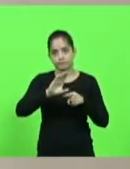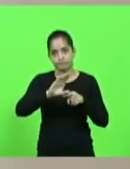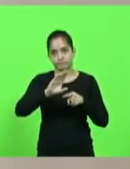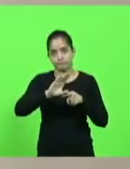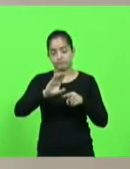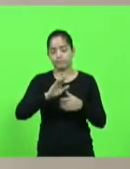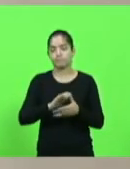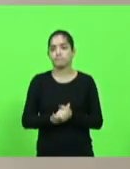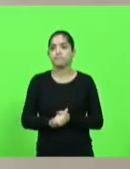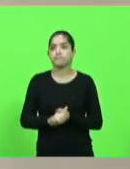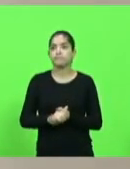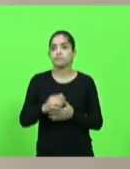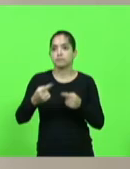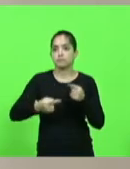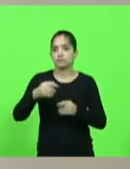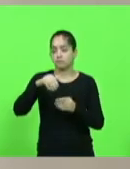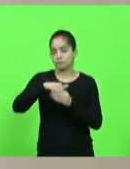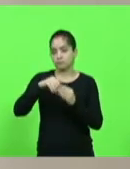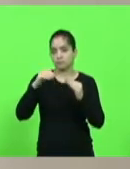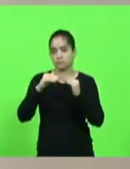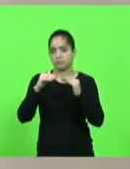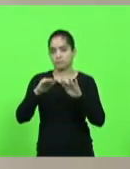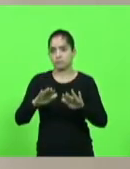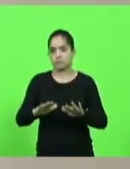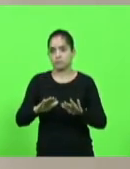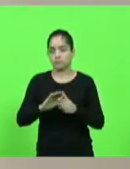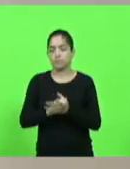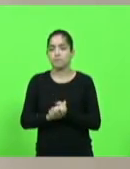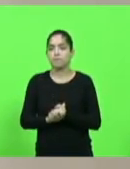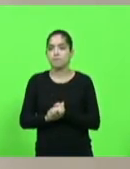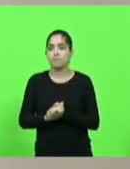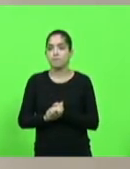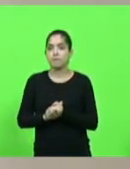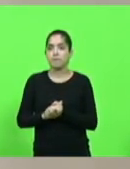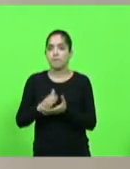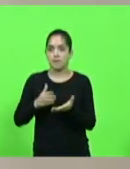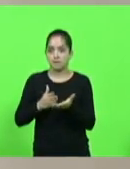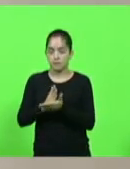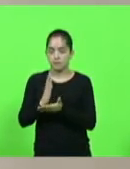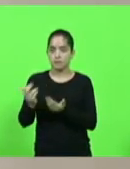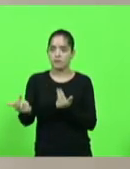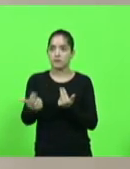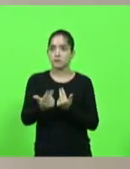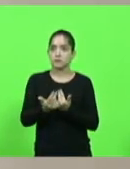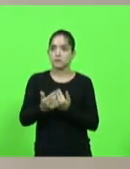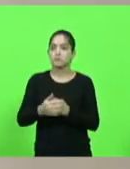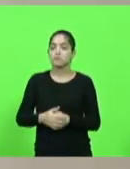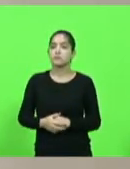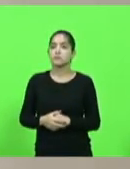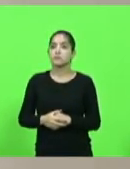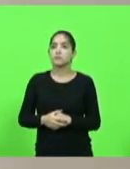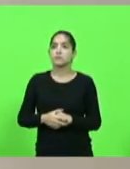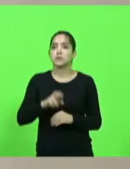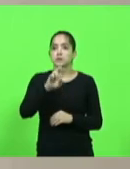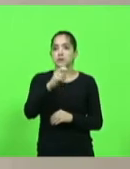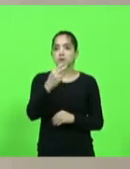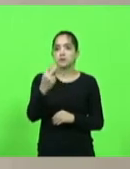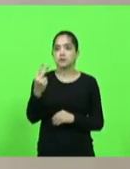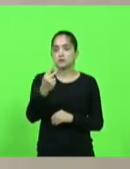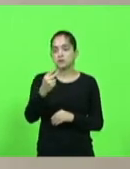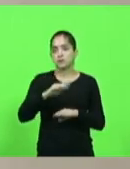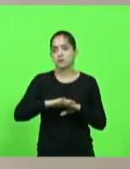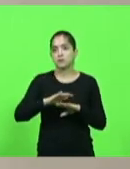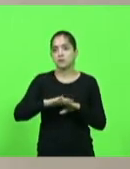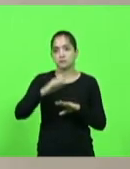Não havendo quem queira discutir em votação, deputados que aprovam, permaneçam como se encontra. Aprovado por unanimidade. Moção 522, autor, deputada